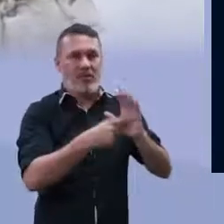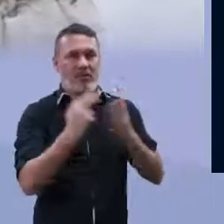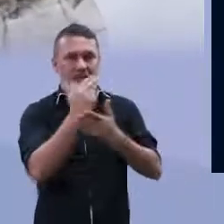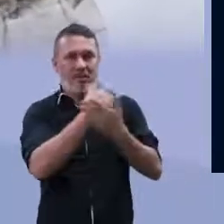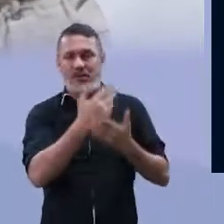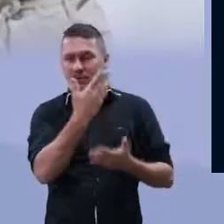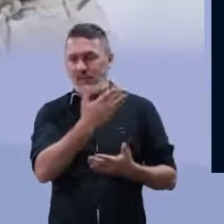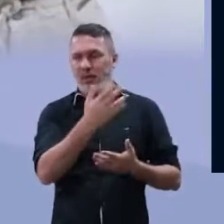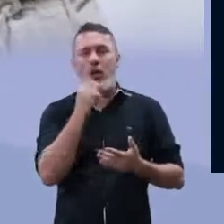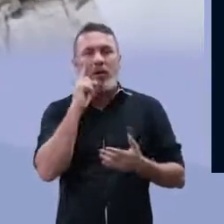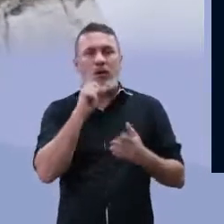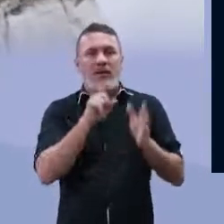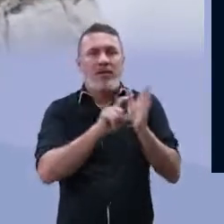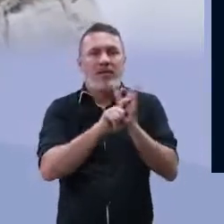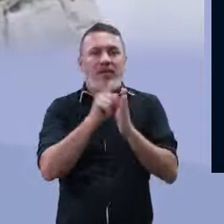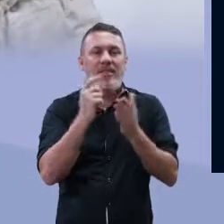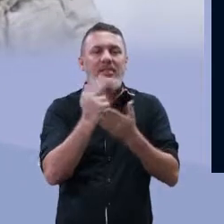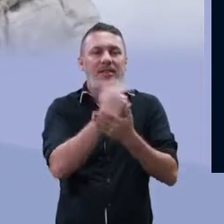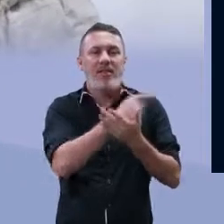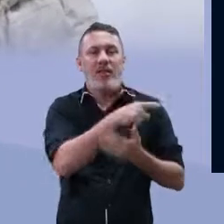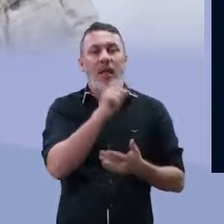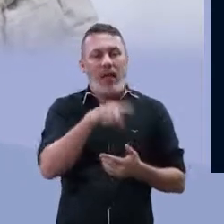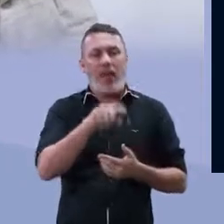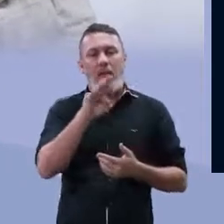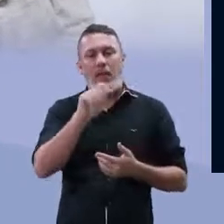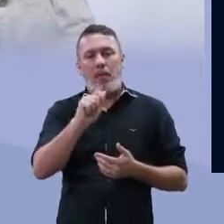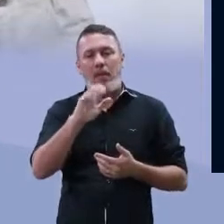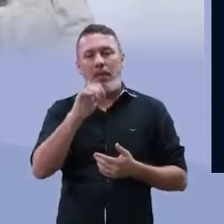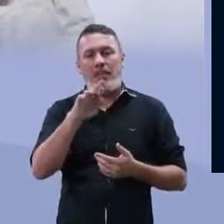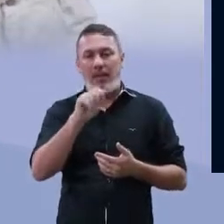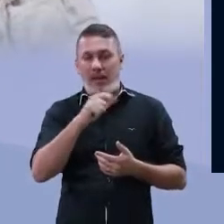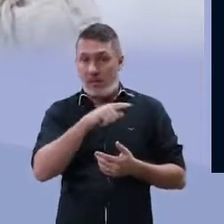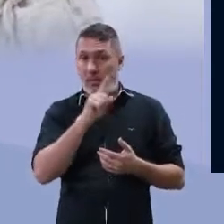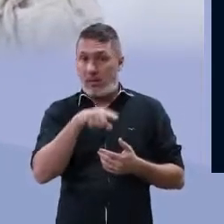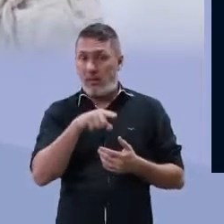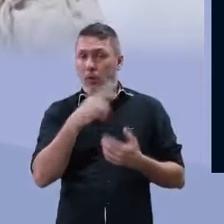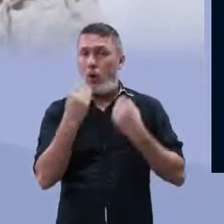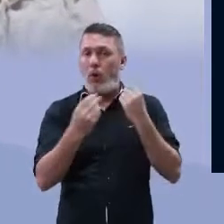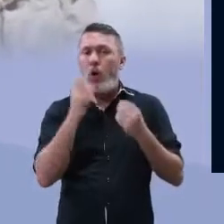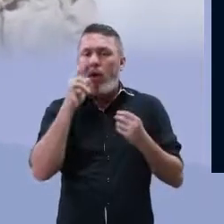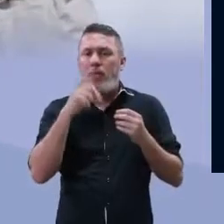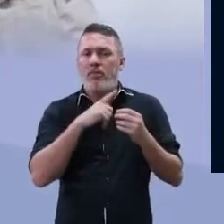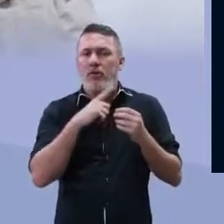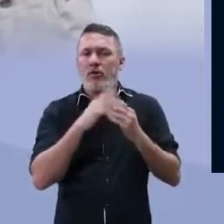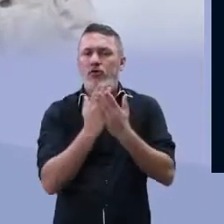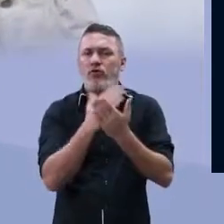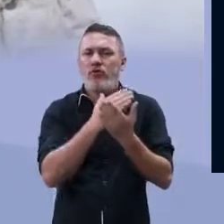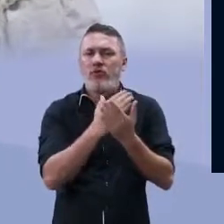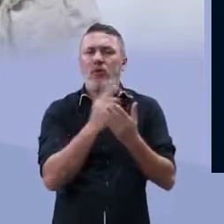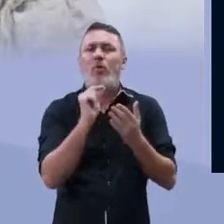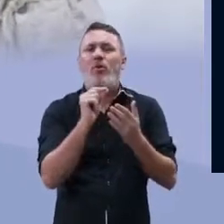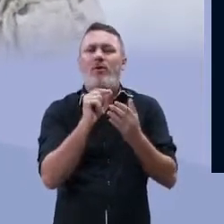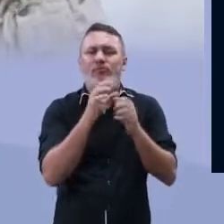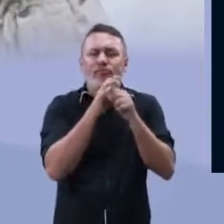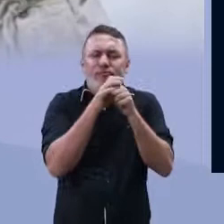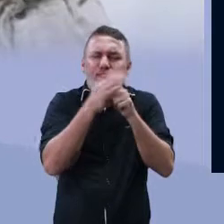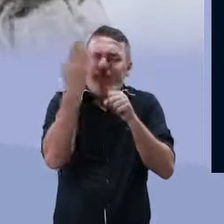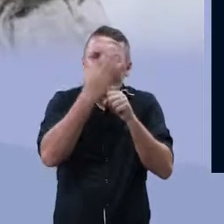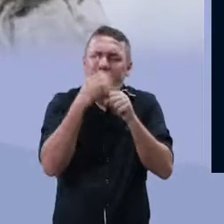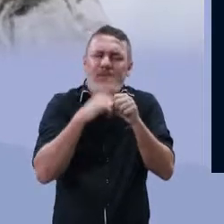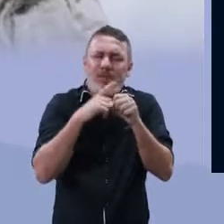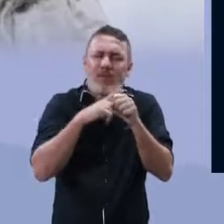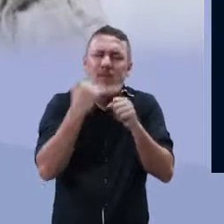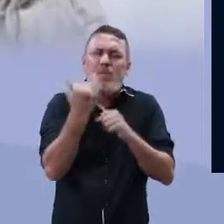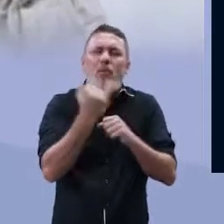Como, por exemplo, para a gente observar uma bactéria, eu preciso entender quais são as suas partes e o que cada uma